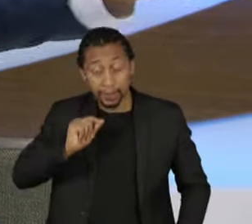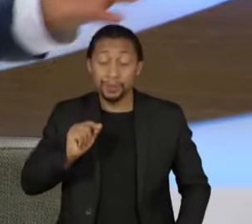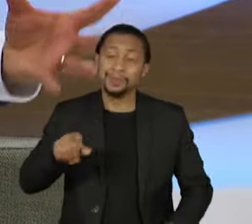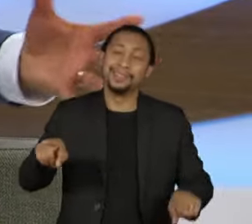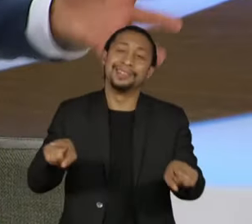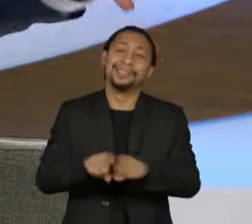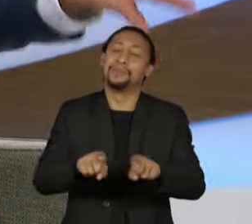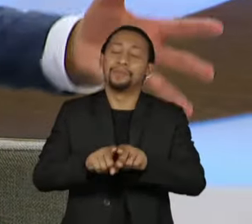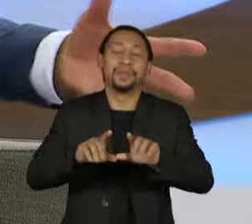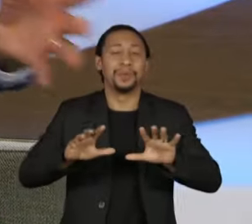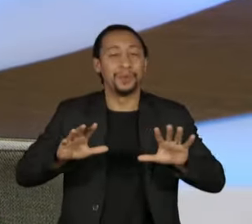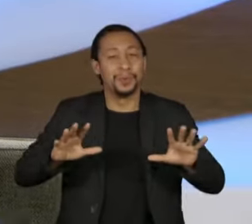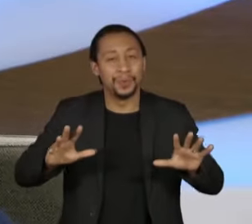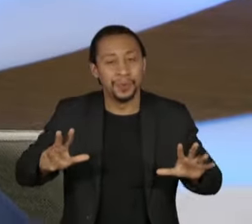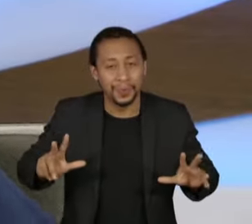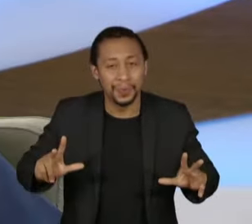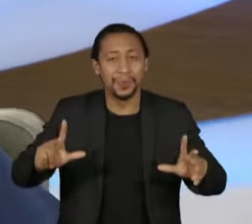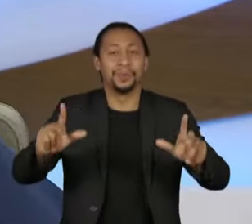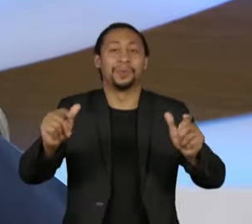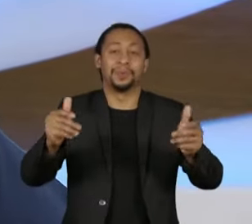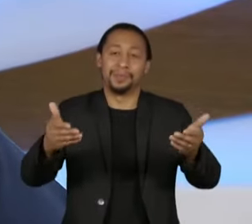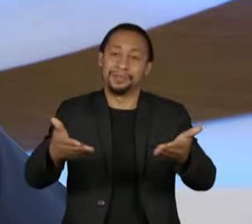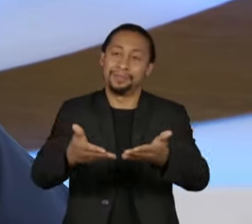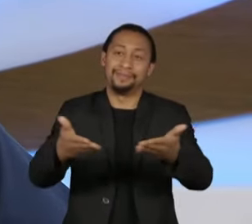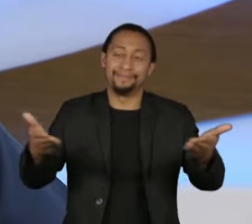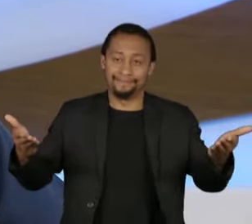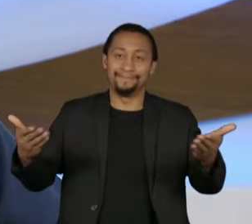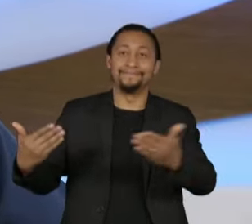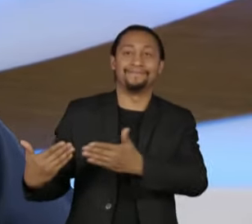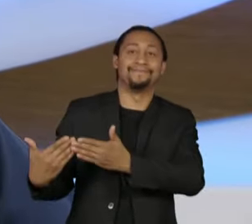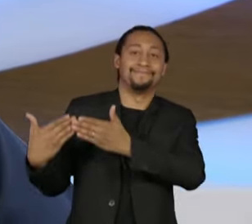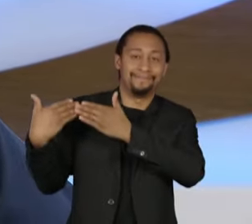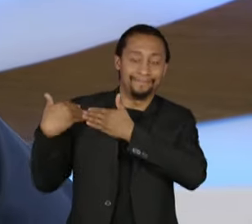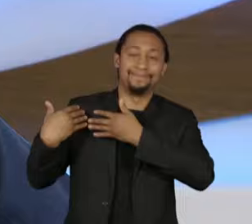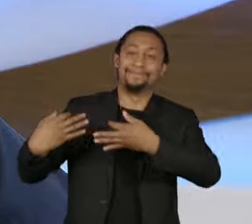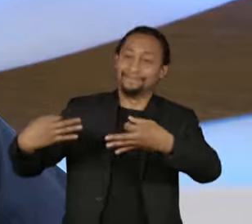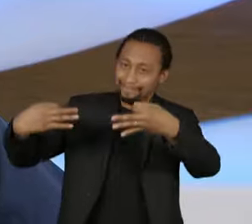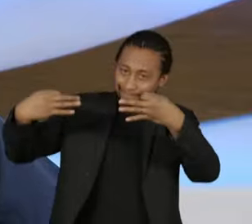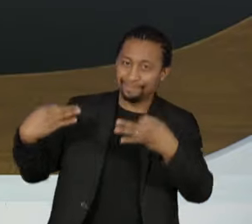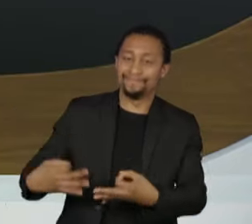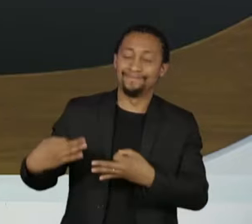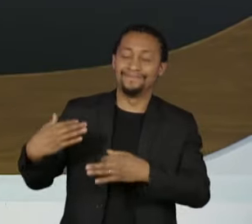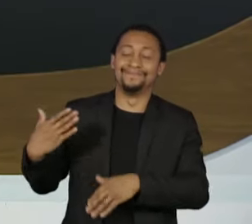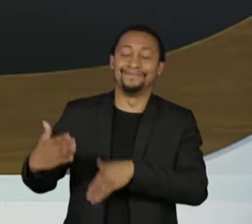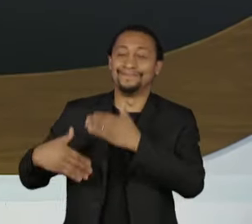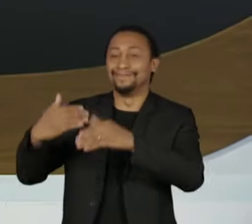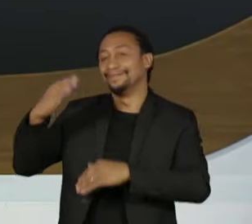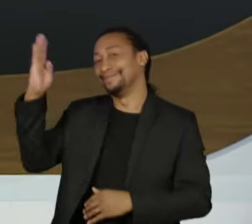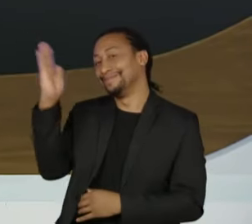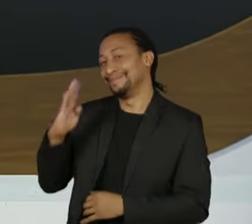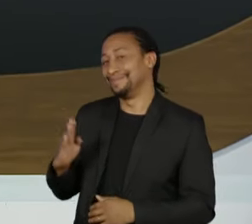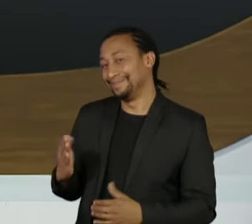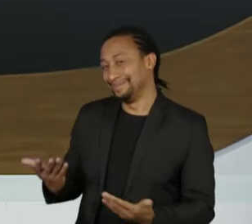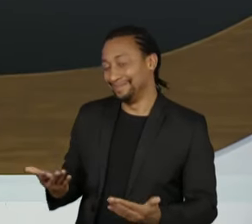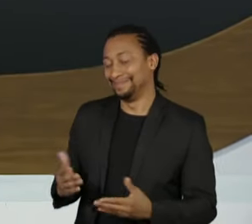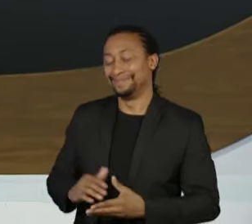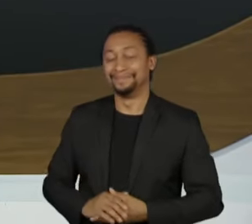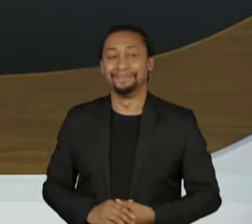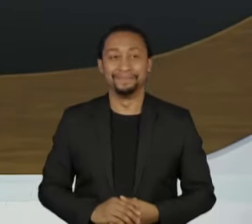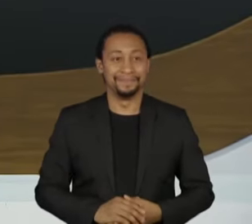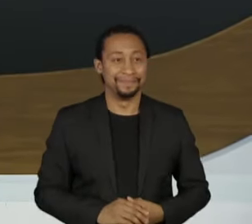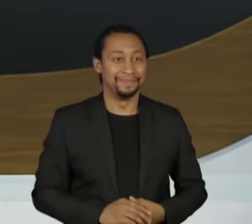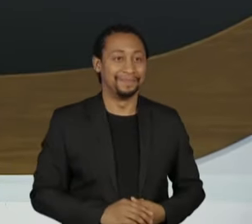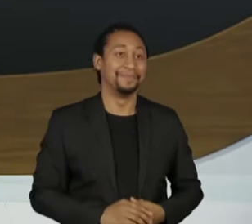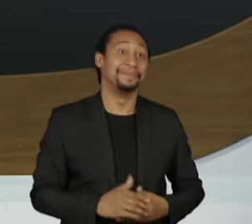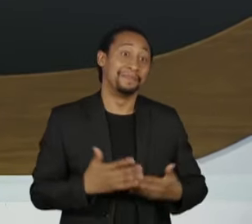assim, e todos que estivermos nessa missão de fazer o Brasil melhorar, se Deus quiser. Então, com isso e